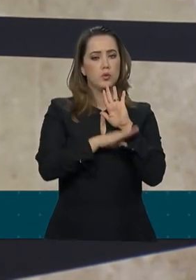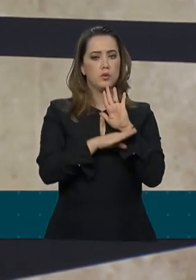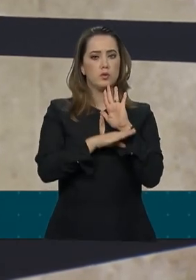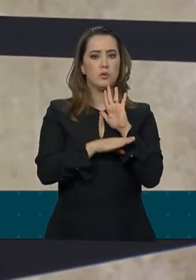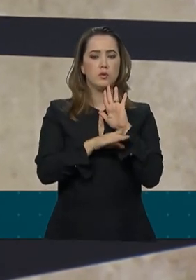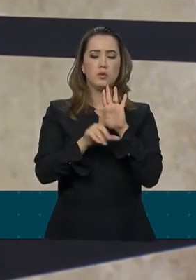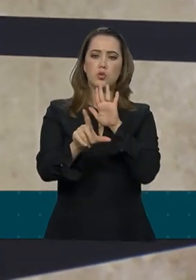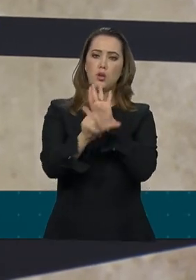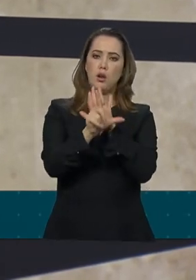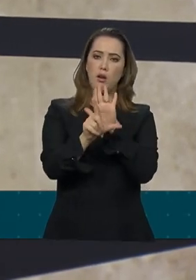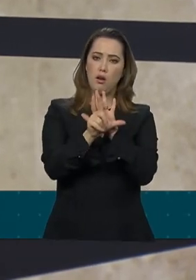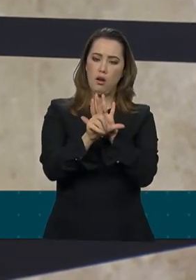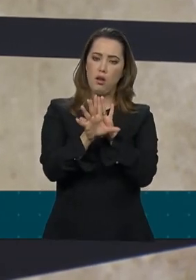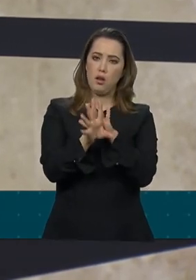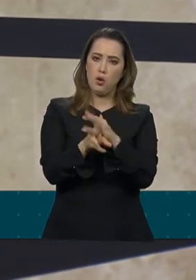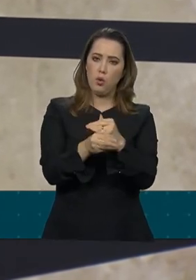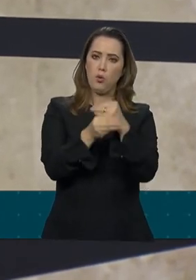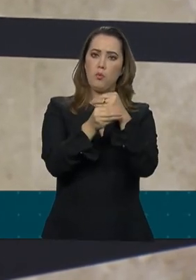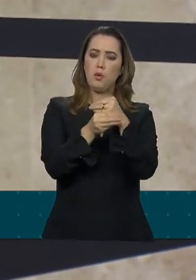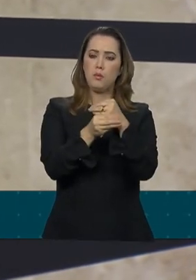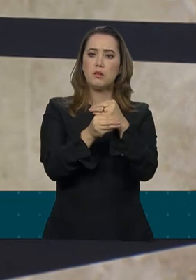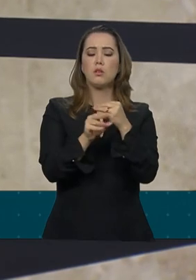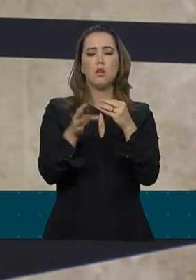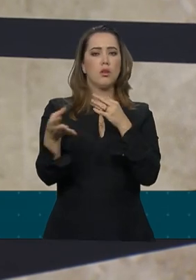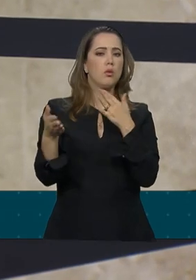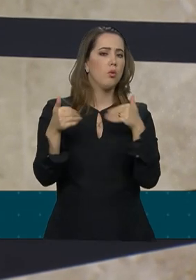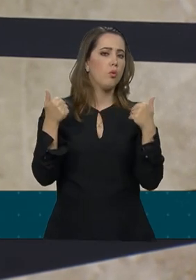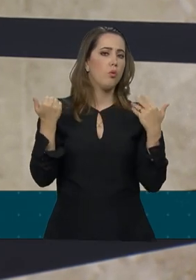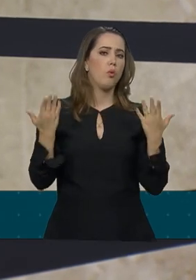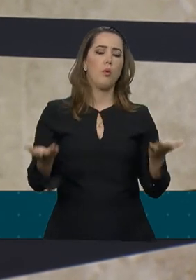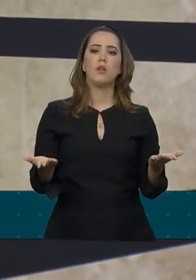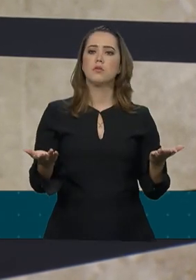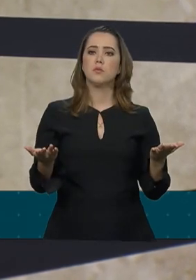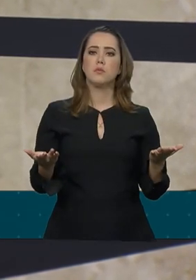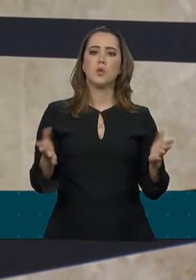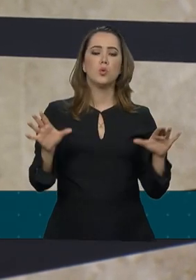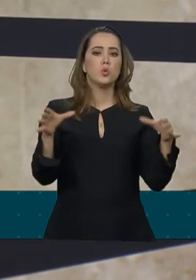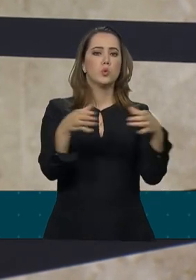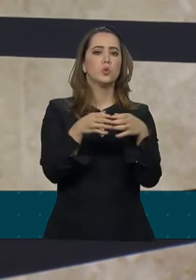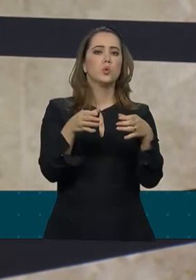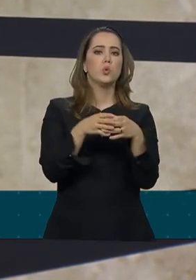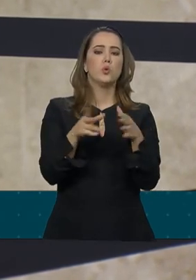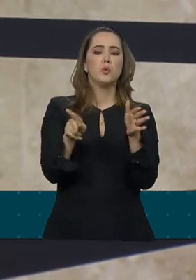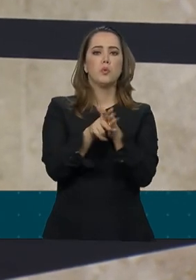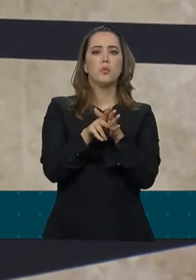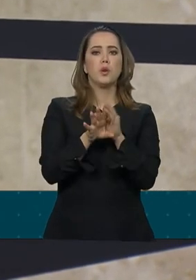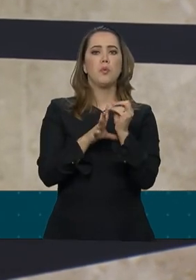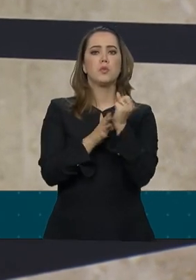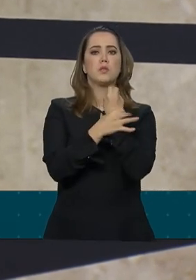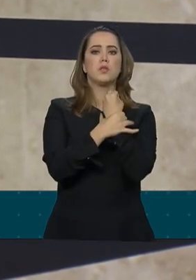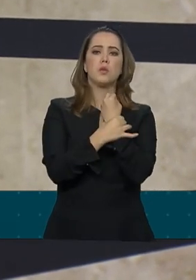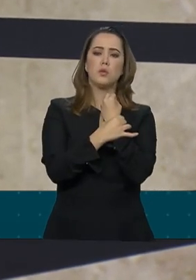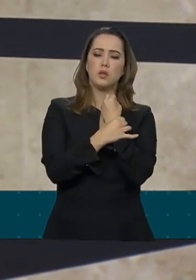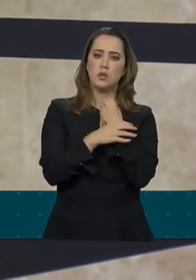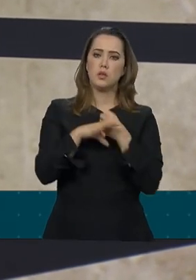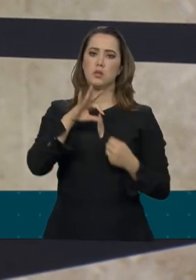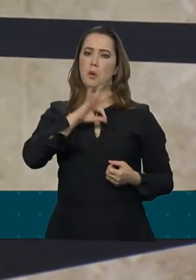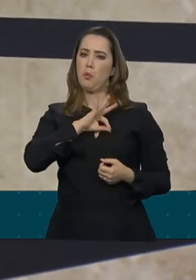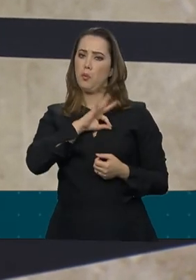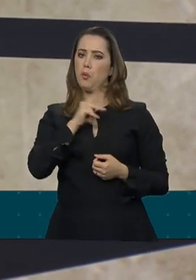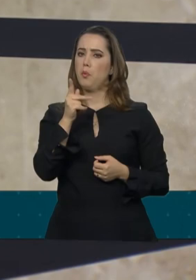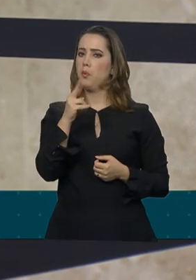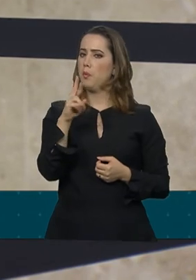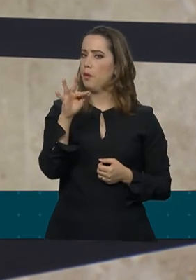de lei complementar. Ele estava se referindo a quais setores ligados à área de segurança pública, aos policiais rodoviários federais,